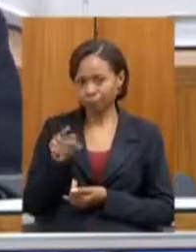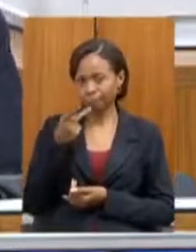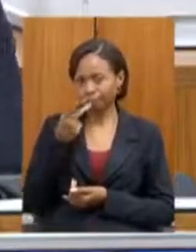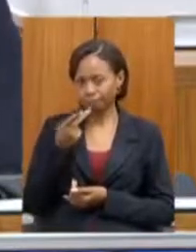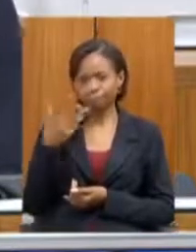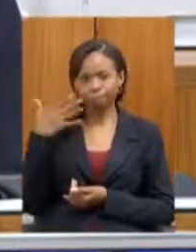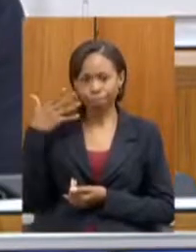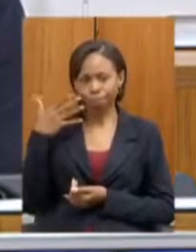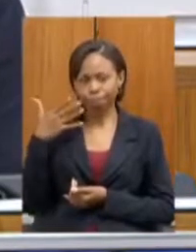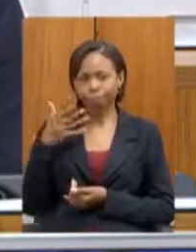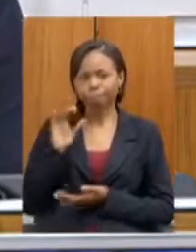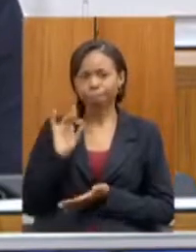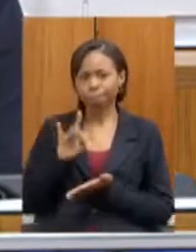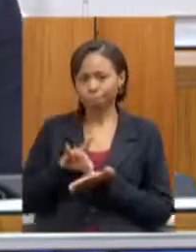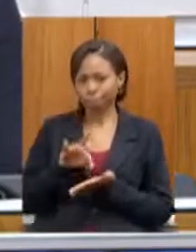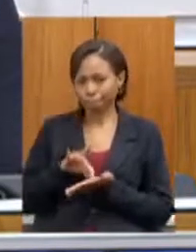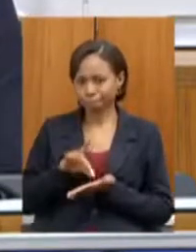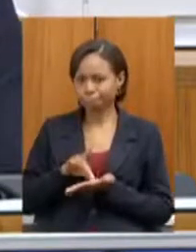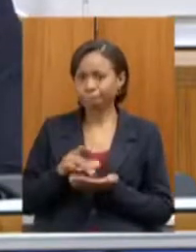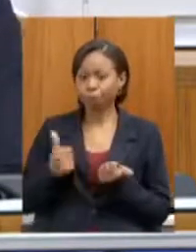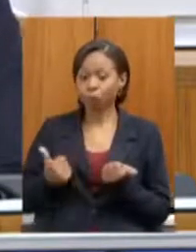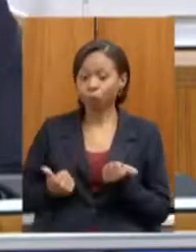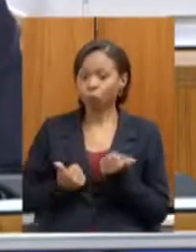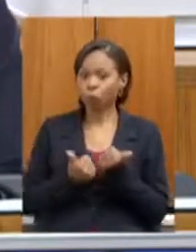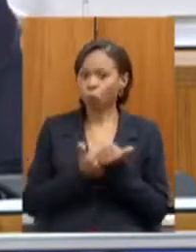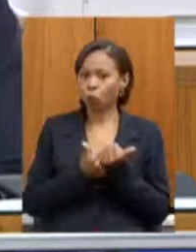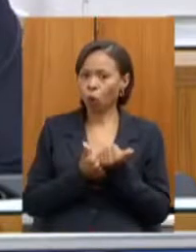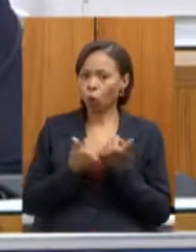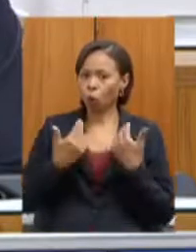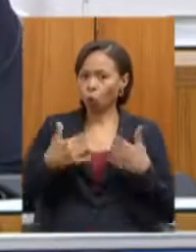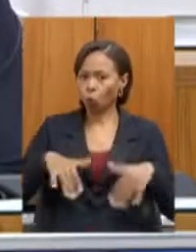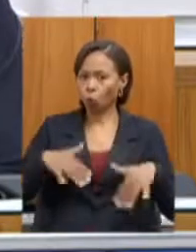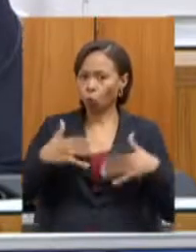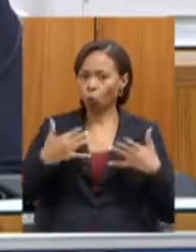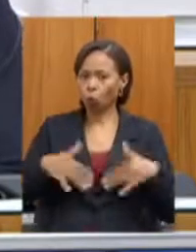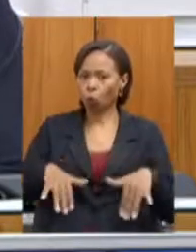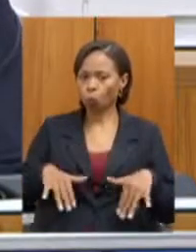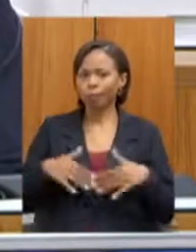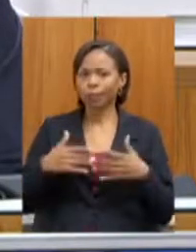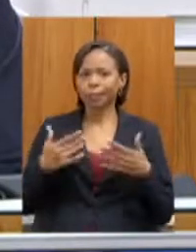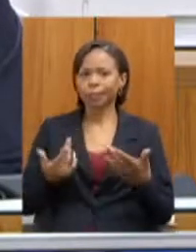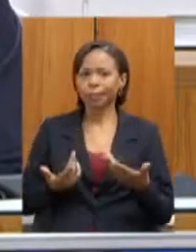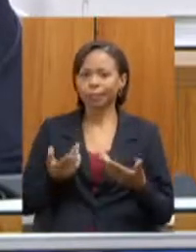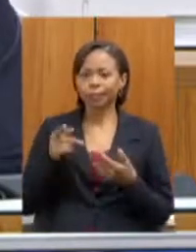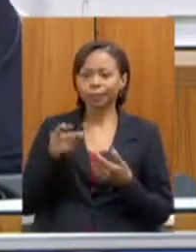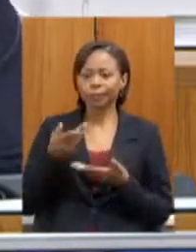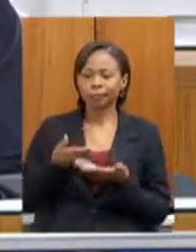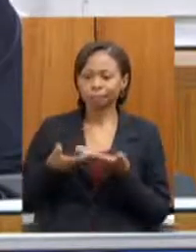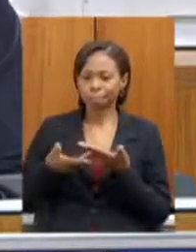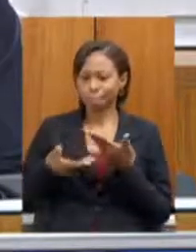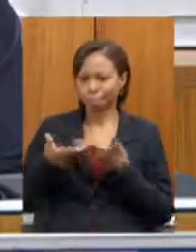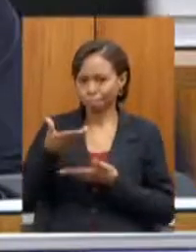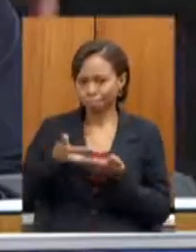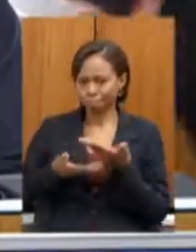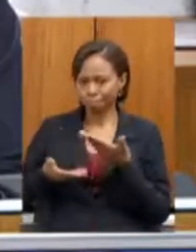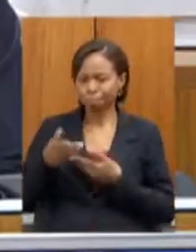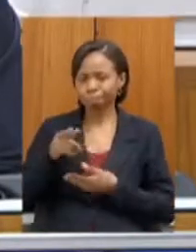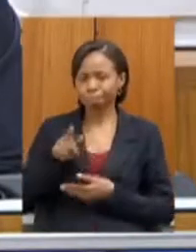a colaboração tem sido intensa com o deputado Virgílio e